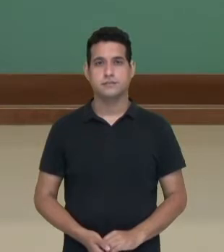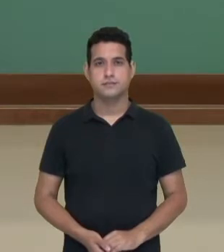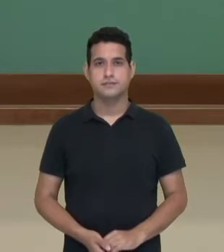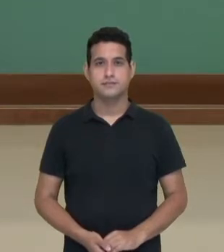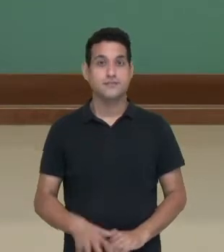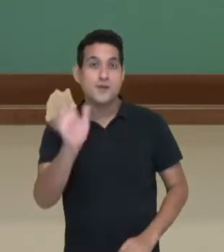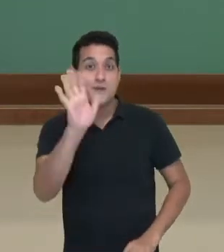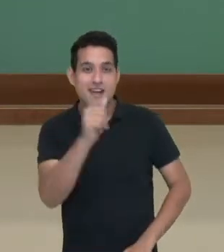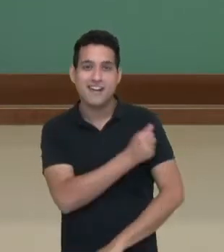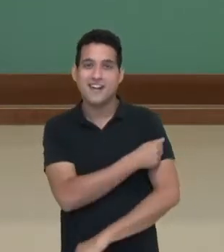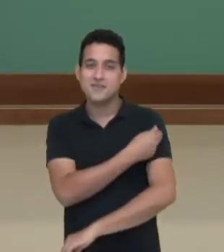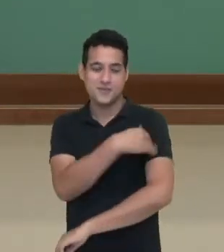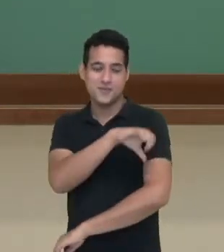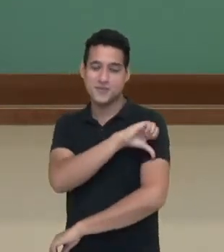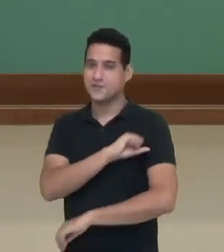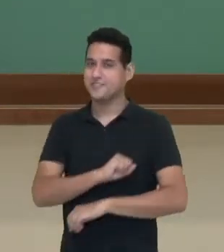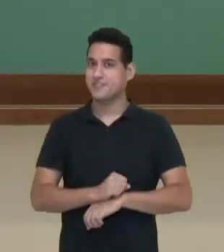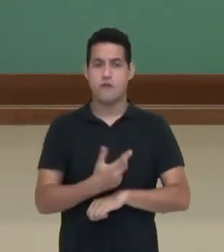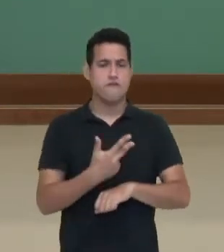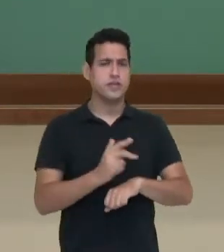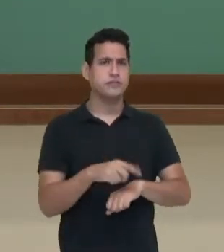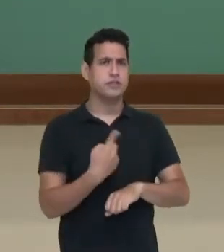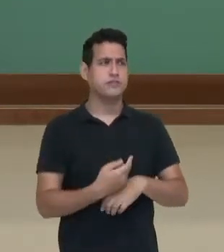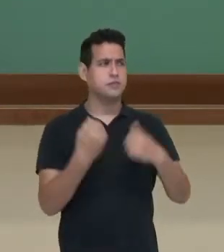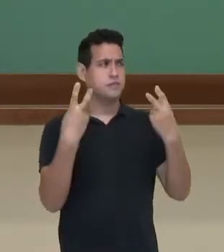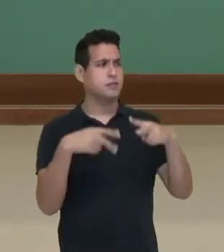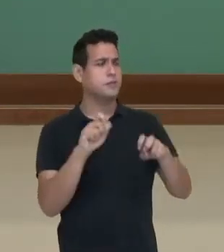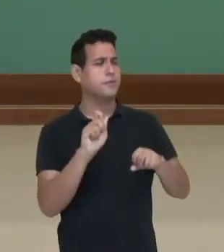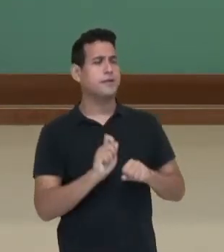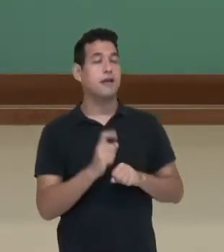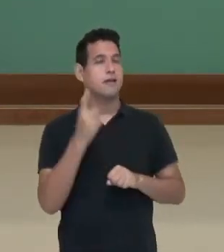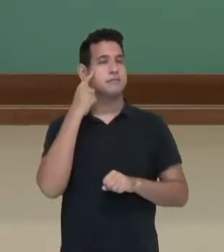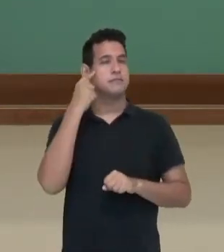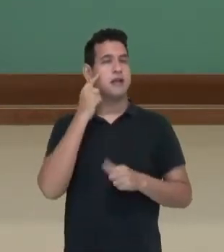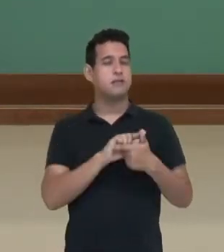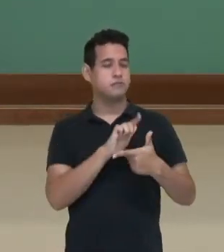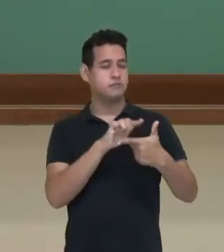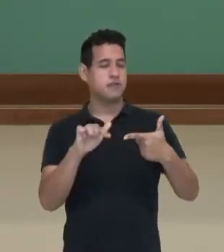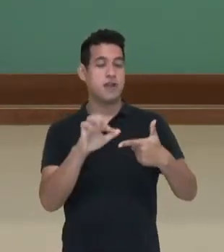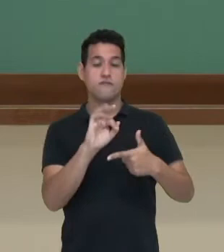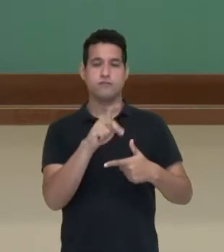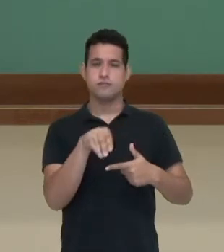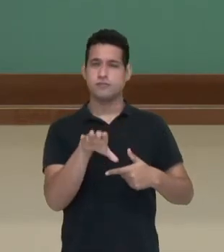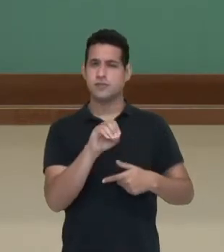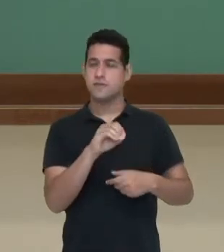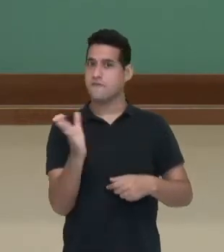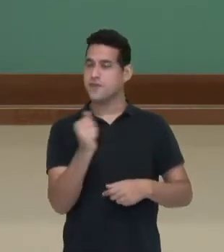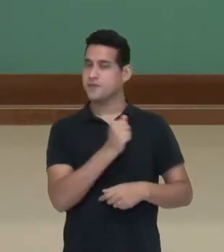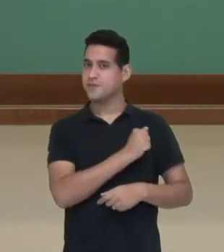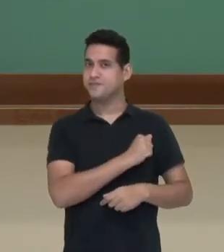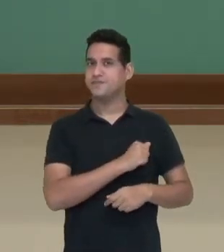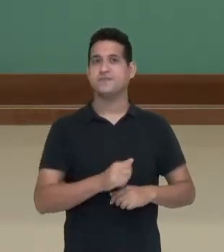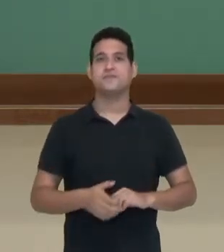Olá, estudantes do nono ano! Nesse vídeo vamos falar sobre noção de gráfico de função afim. Vamos lá?